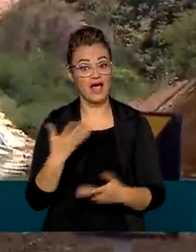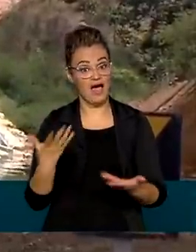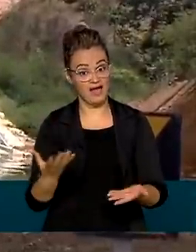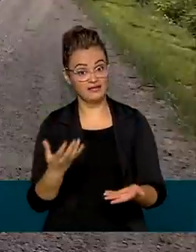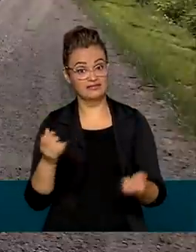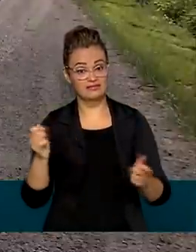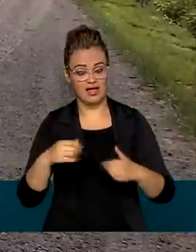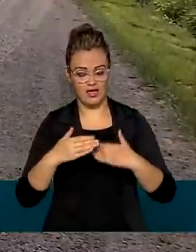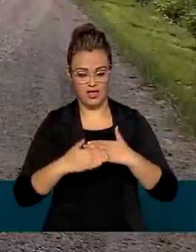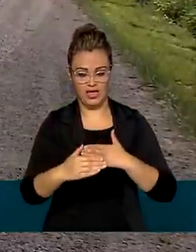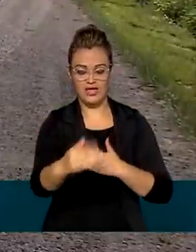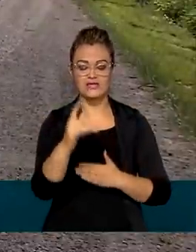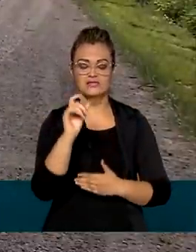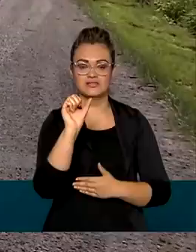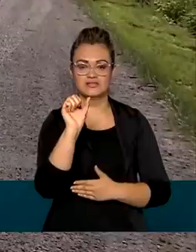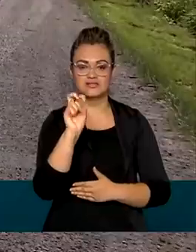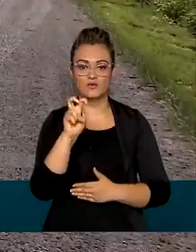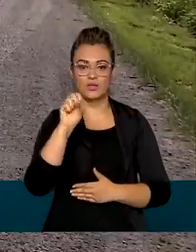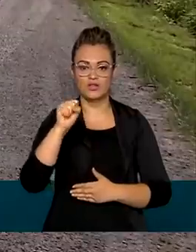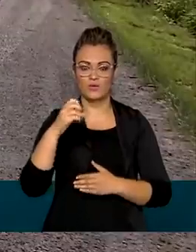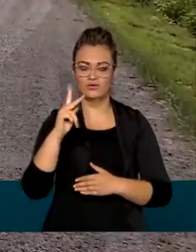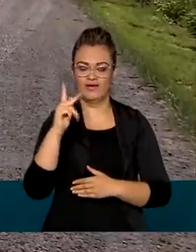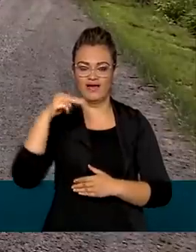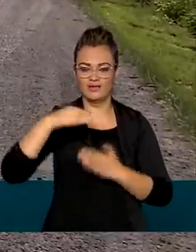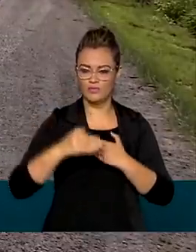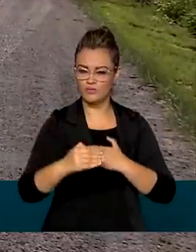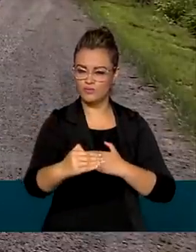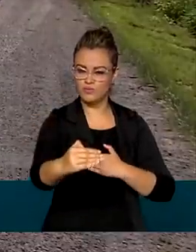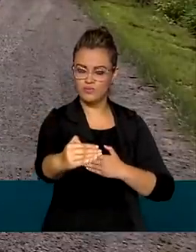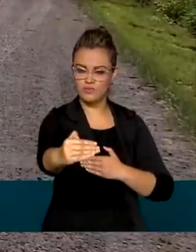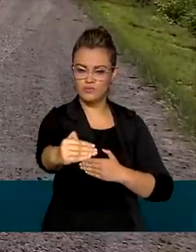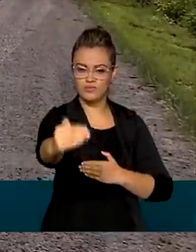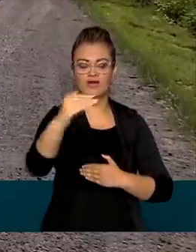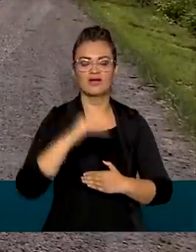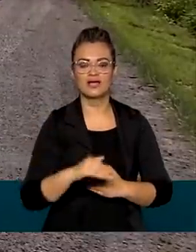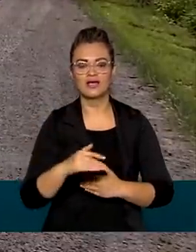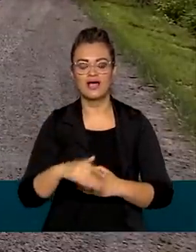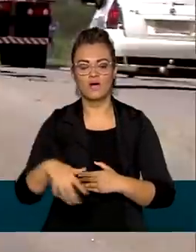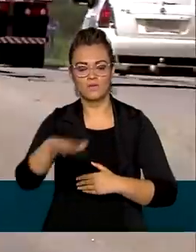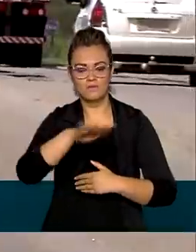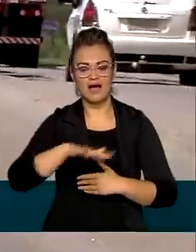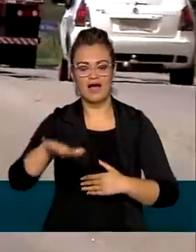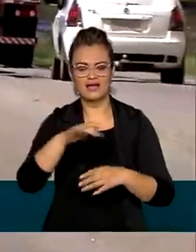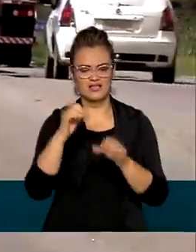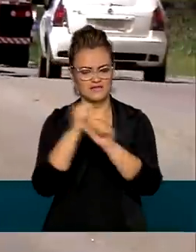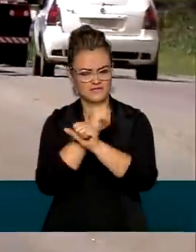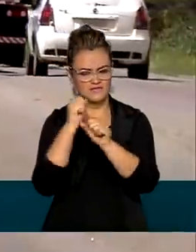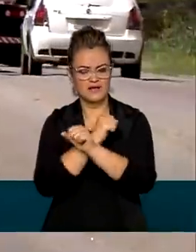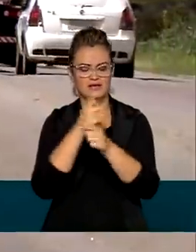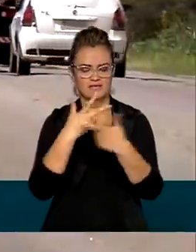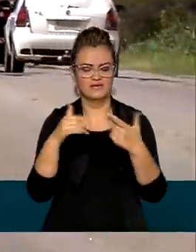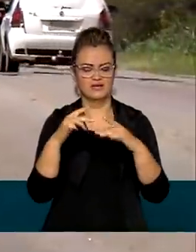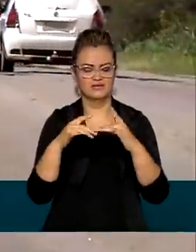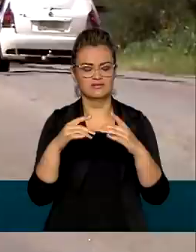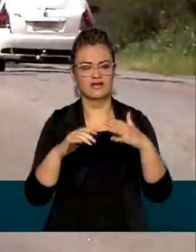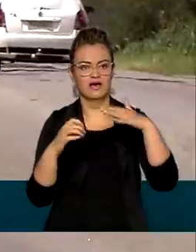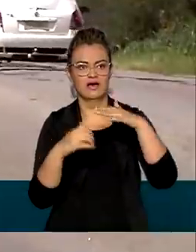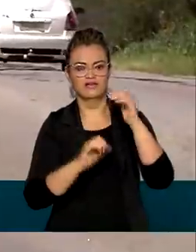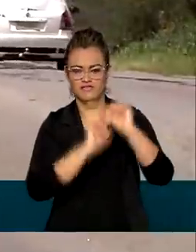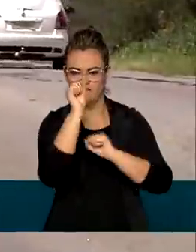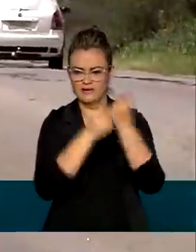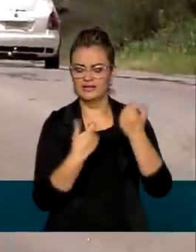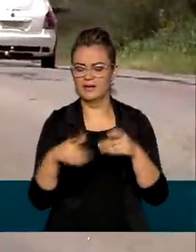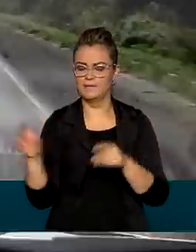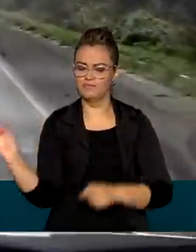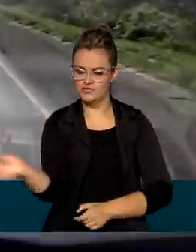58 quilômetros de pistas duplicadas, que também incrementam uma região com grandes indústrias, como cervejarias e